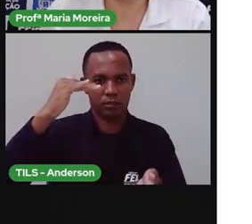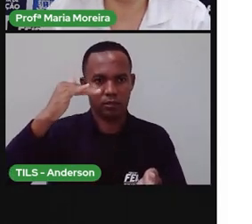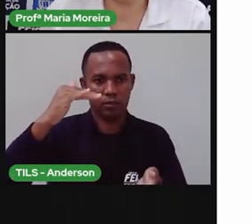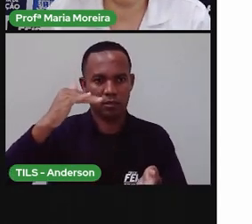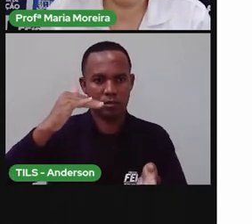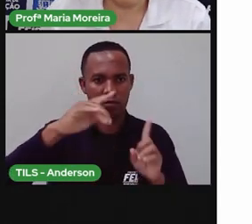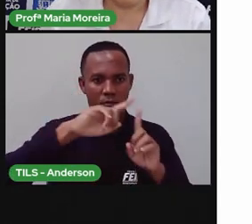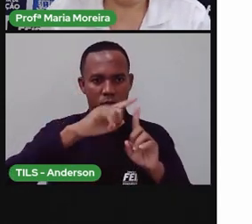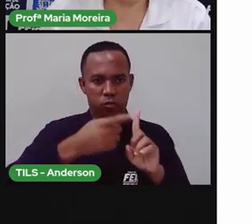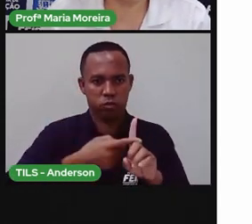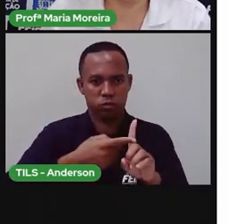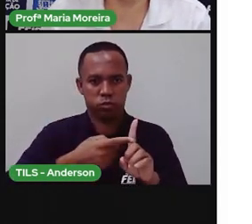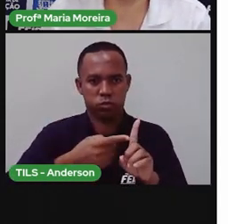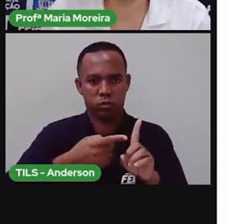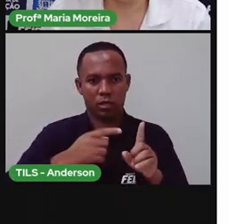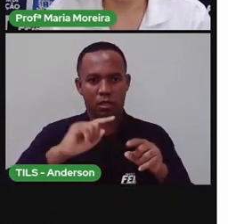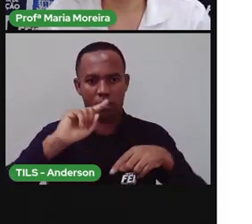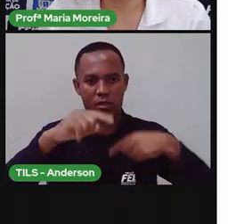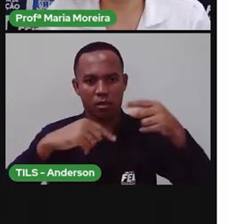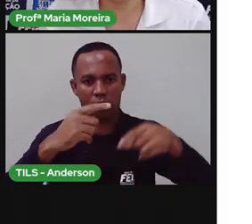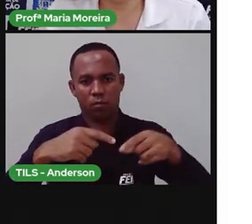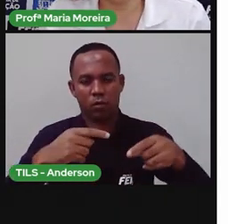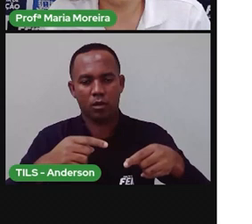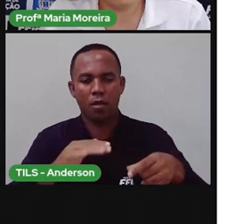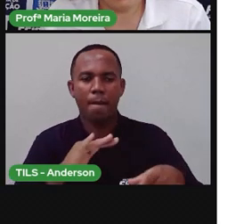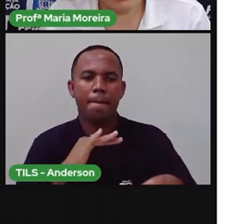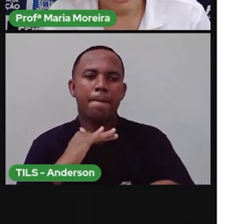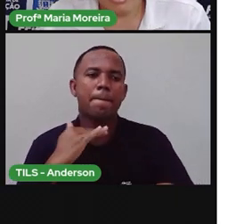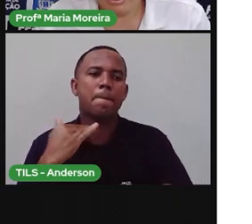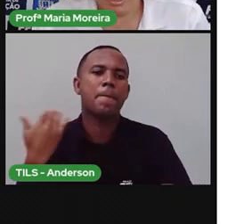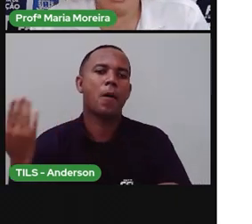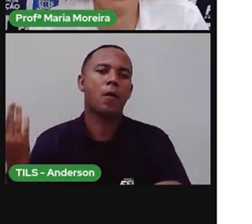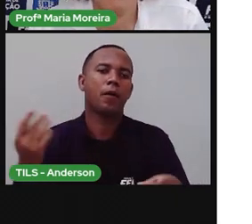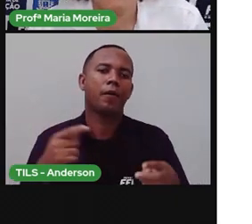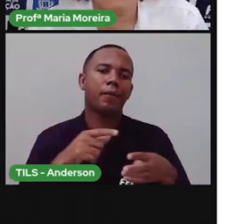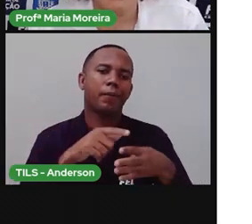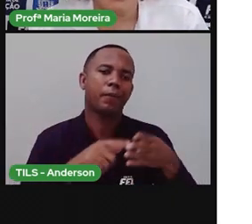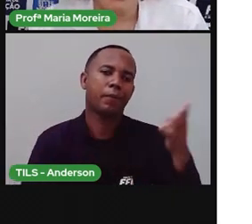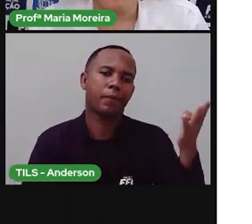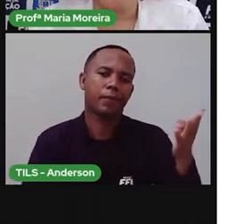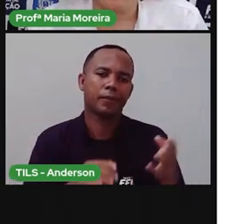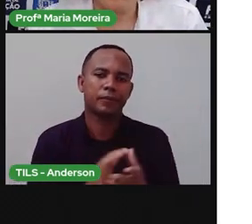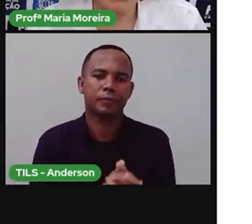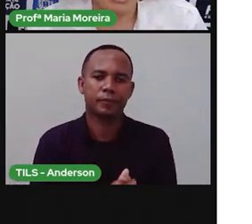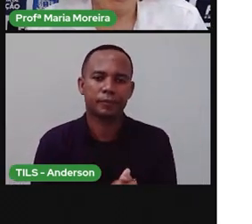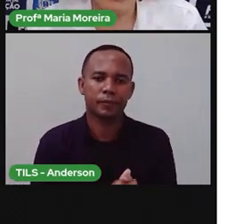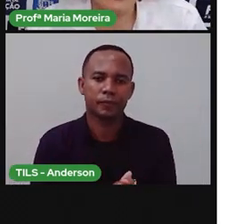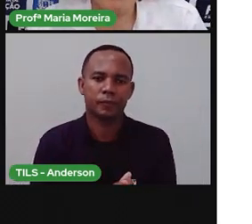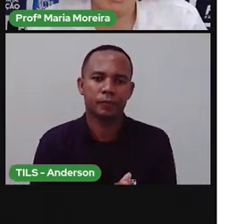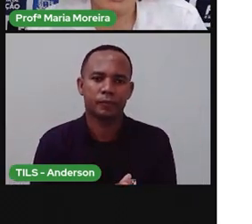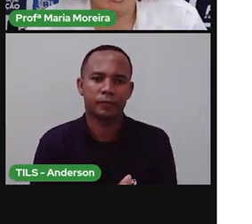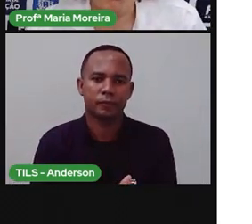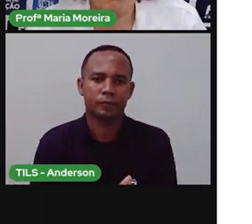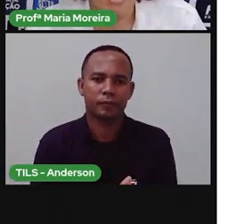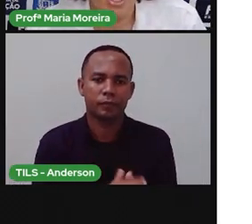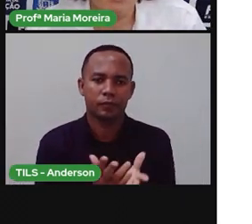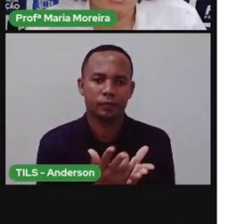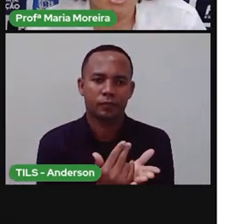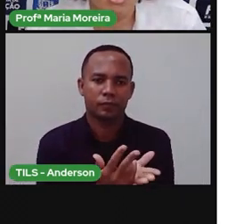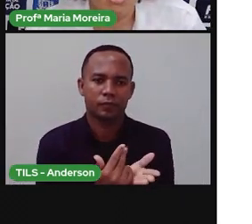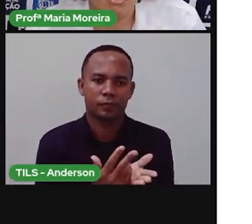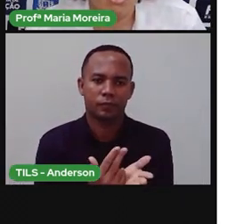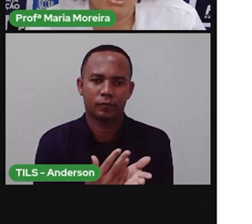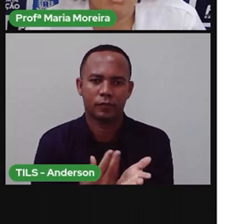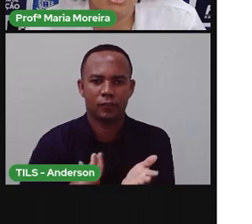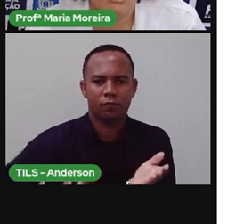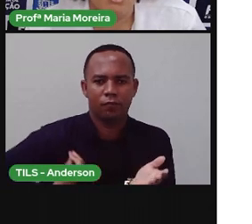reproduzem e o que eles? Morrem. Certo? Vamos lá. Olha essa imagem aqui com vários